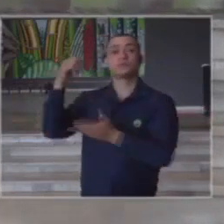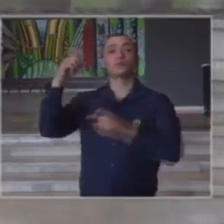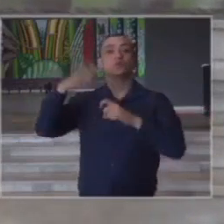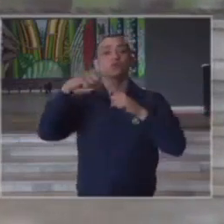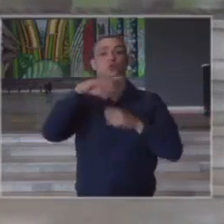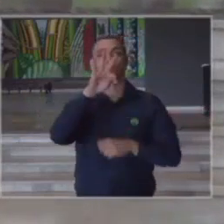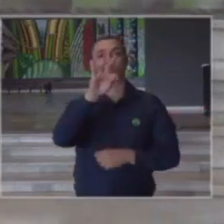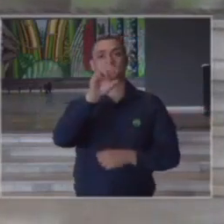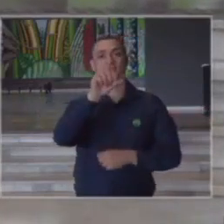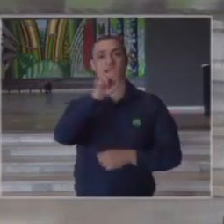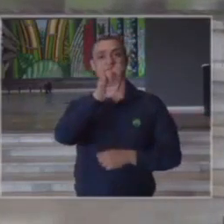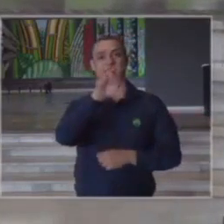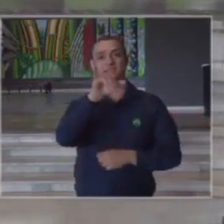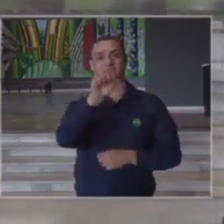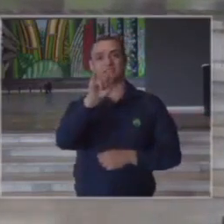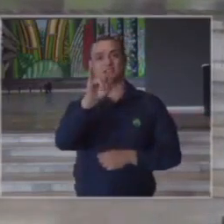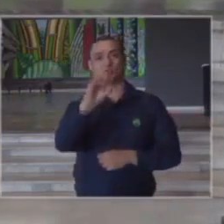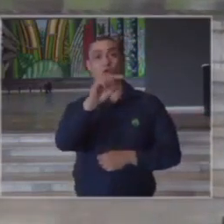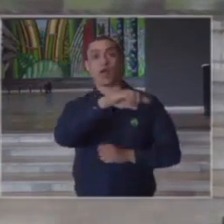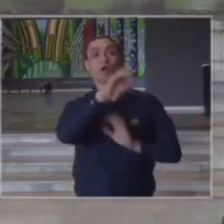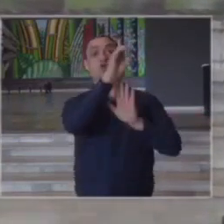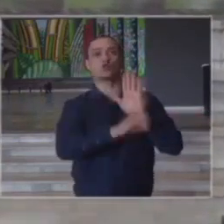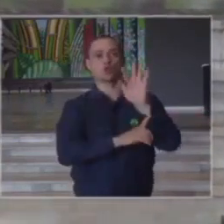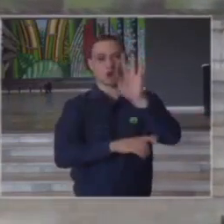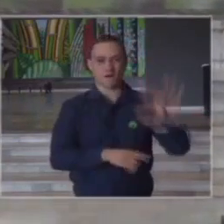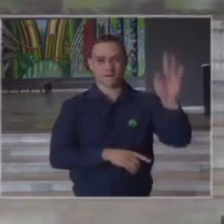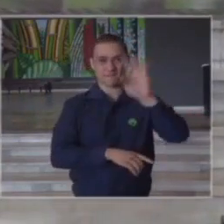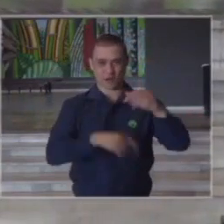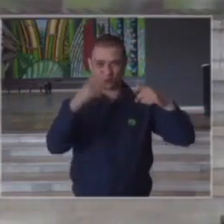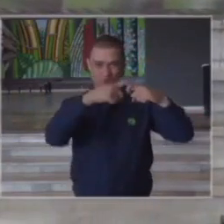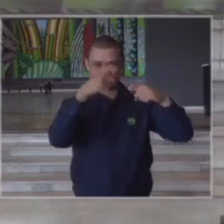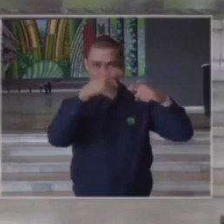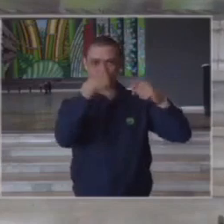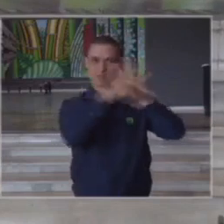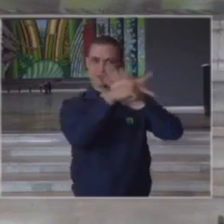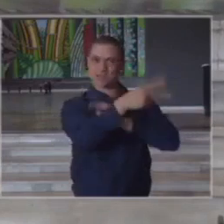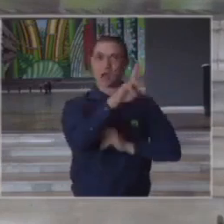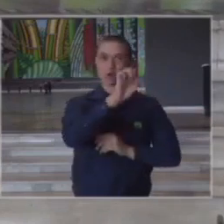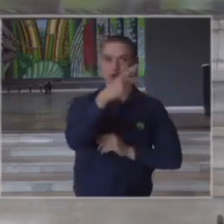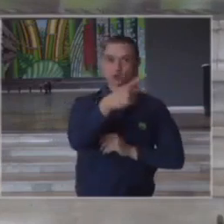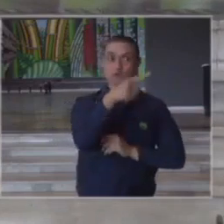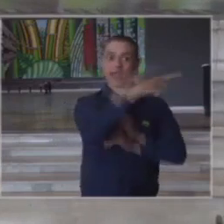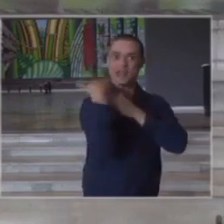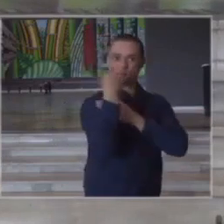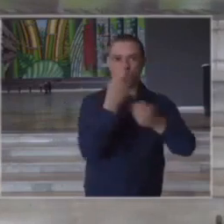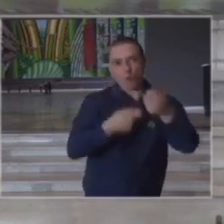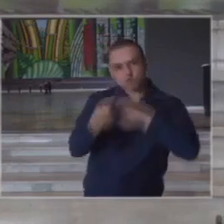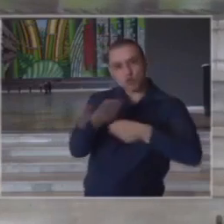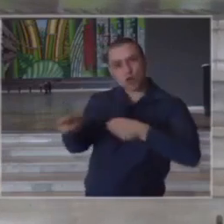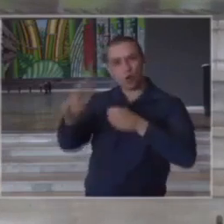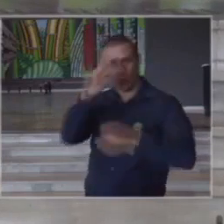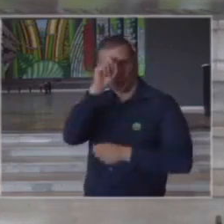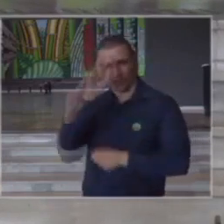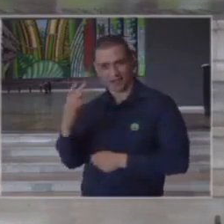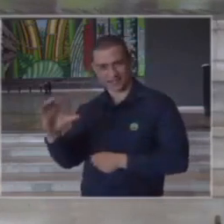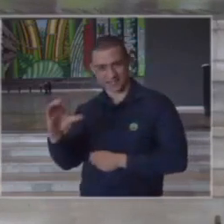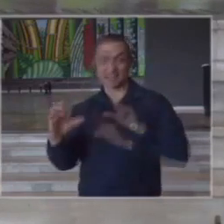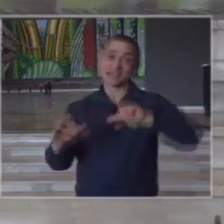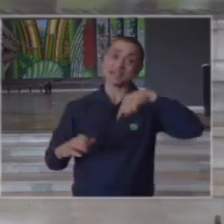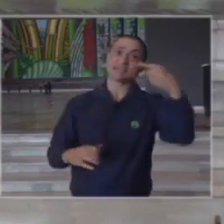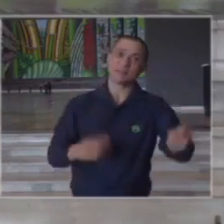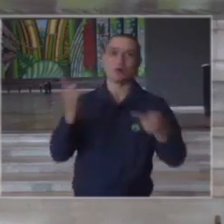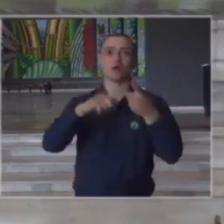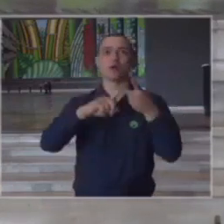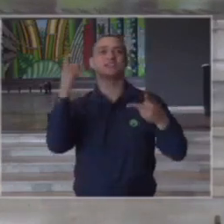Tarcísio Barros Filho que é diretor da faculdade de medicina da universidade de São Paulo que administra o hospital das clínicas e na sequência a